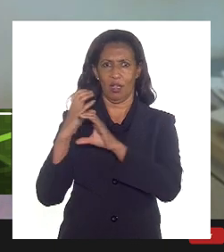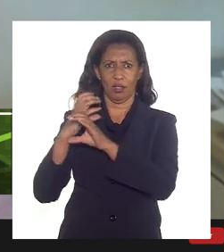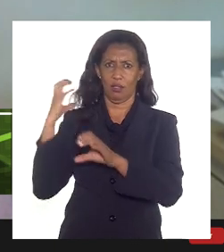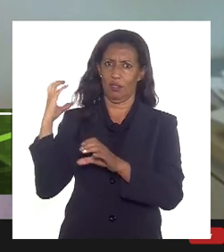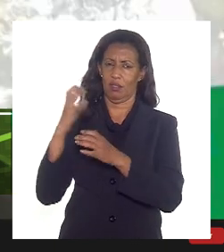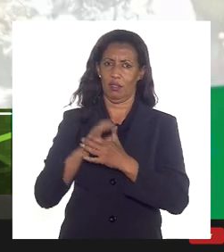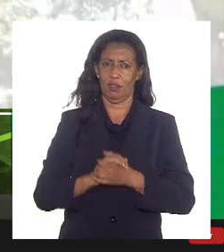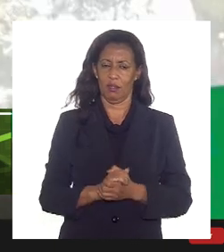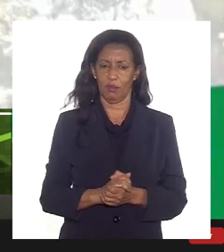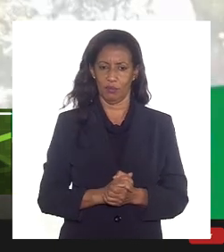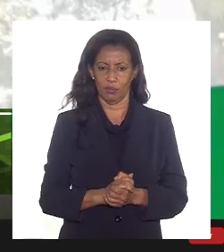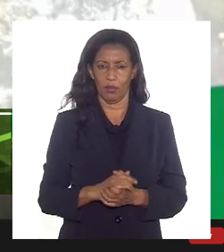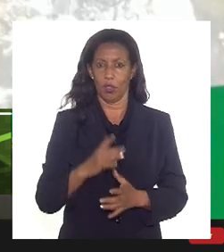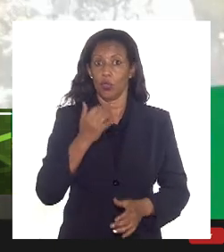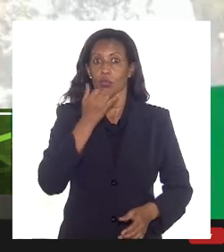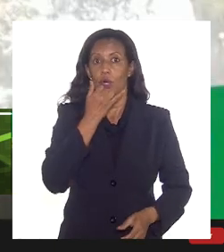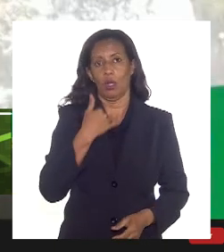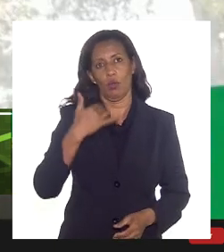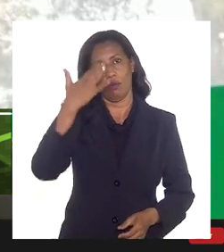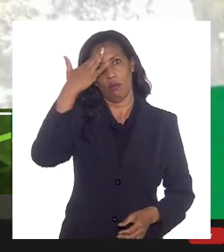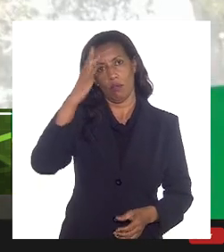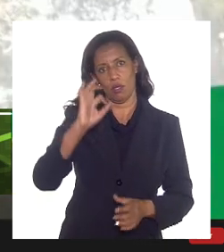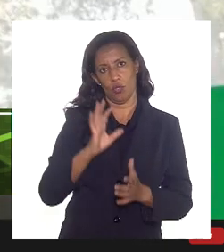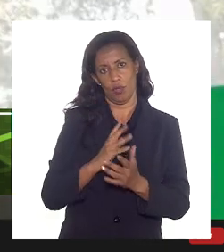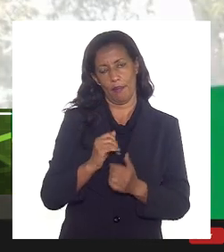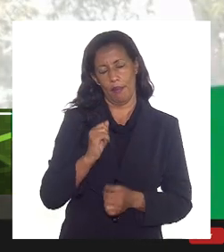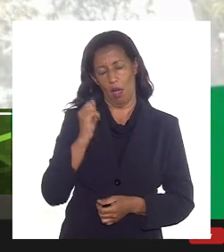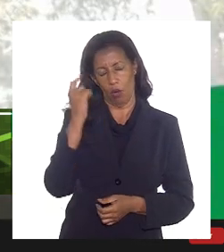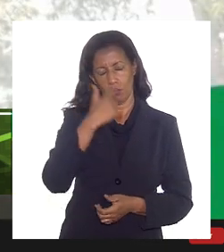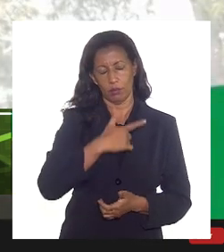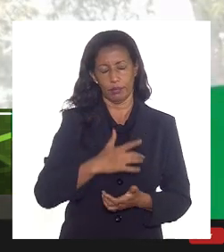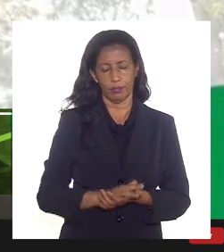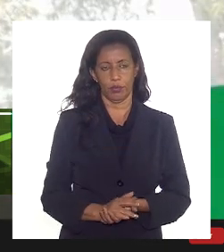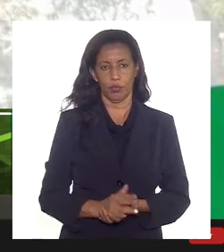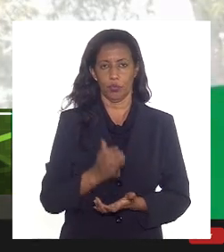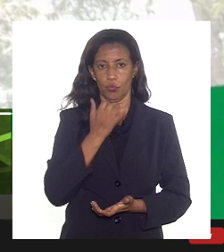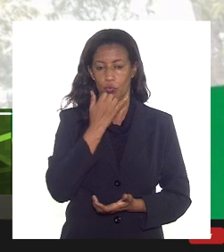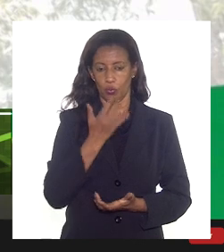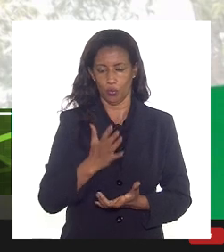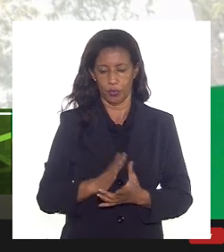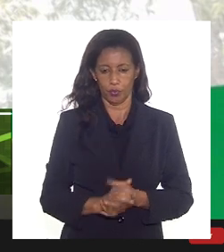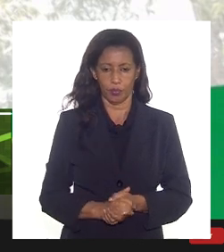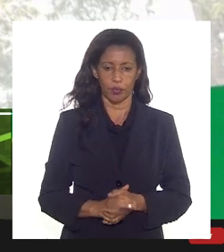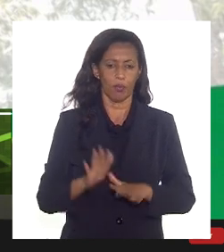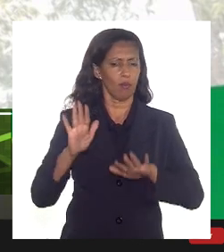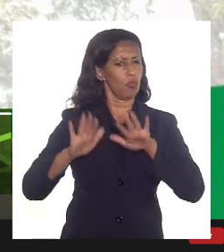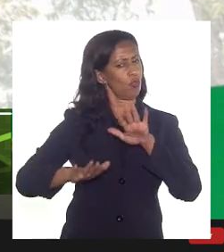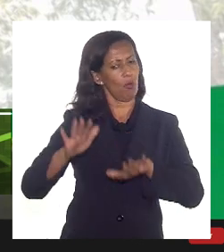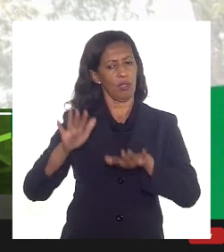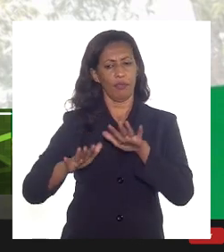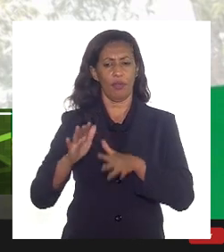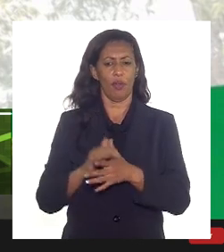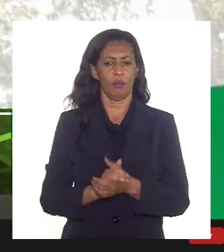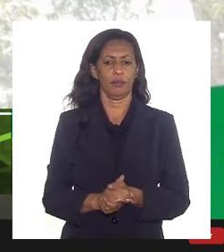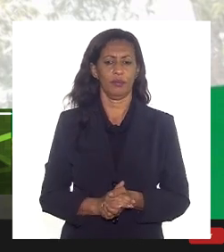eu me entendi mal, deputado Paulo, desculpe pela colocação, mas de qualquer maneira,